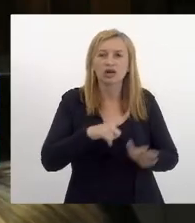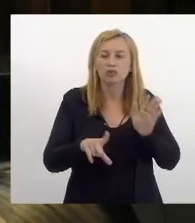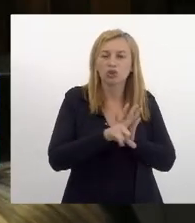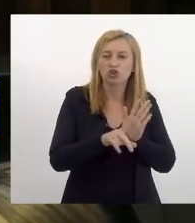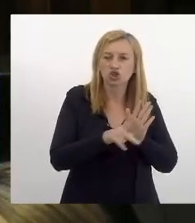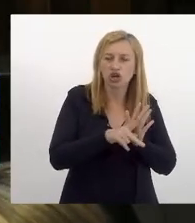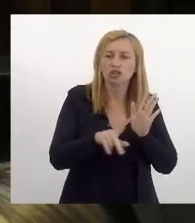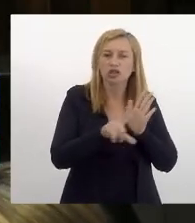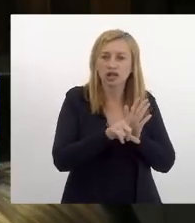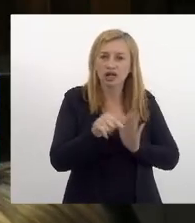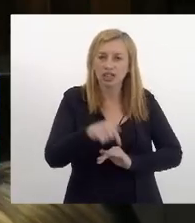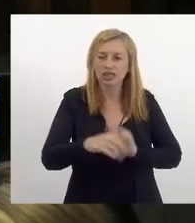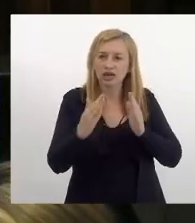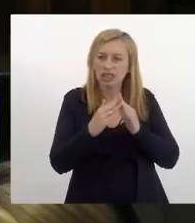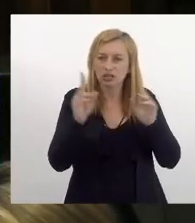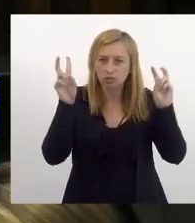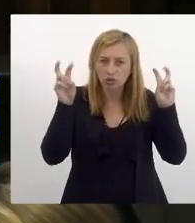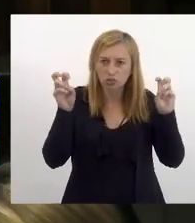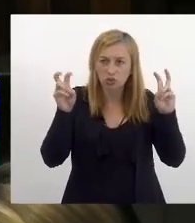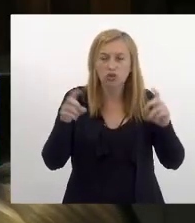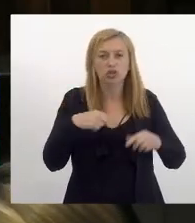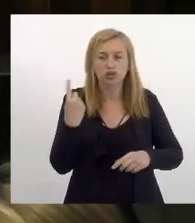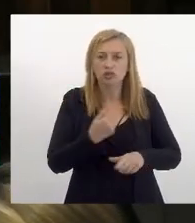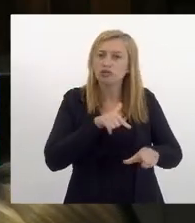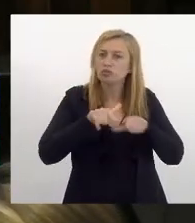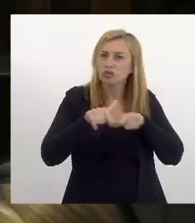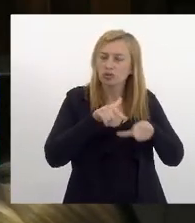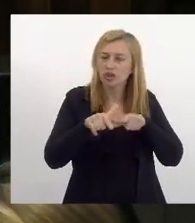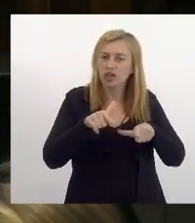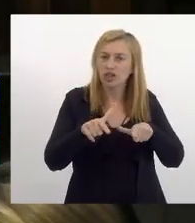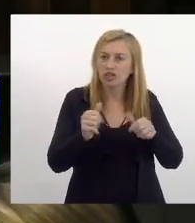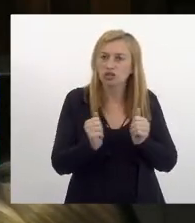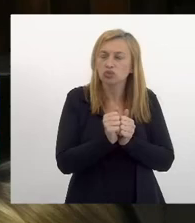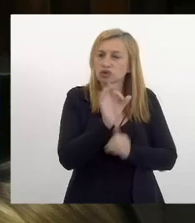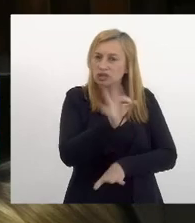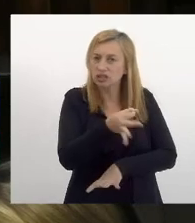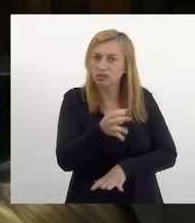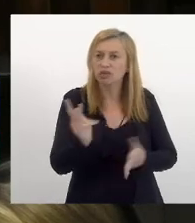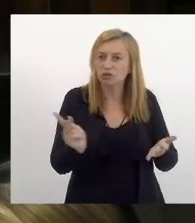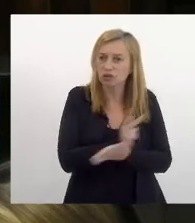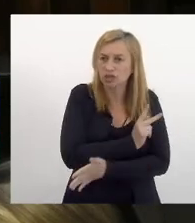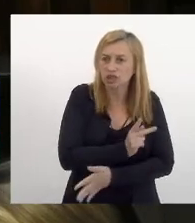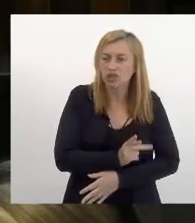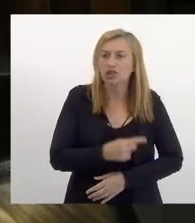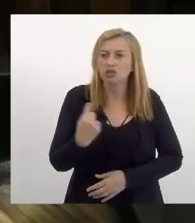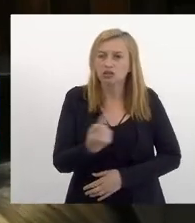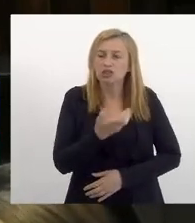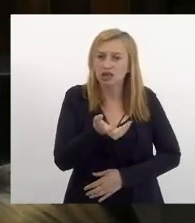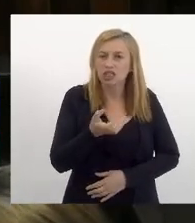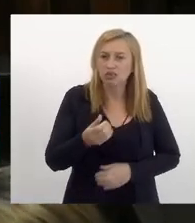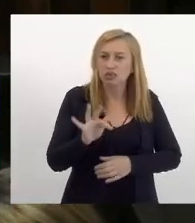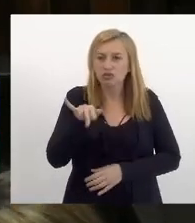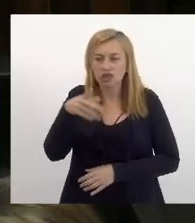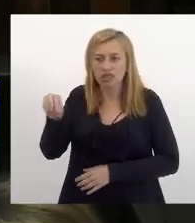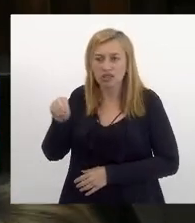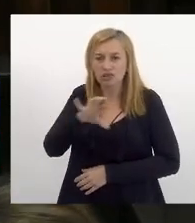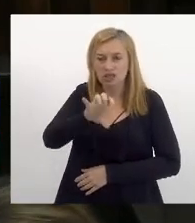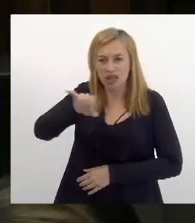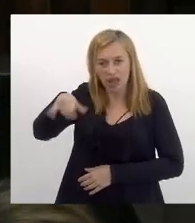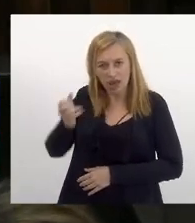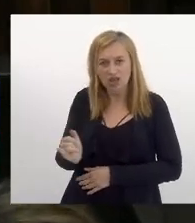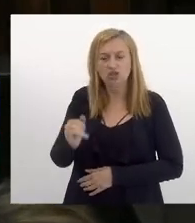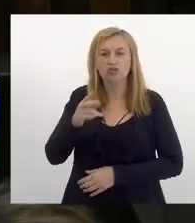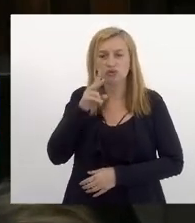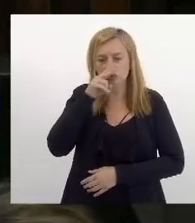de lei tramitando aqui na casa sobre isso e vamos trabalhar para que de fato isso aconteça a gente quer uma fundação CCRJ forte